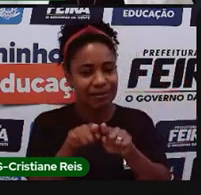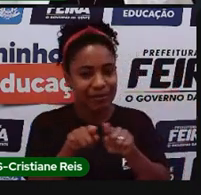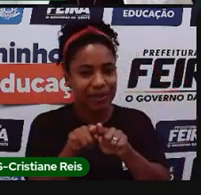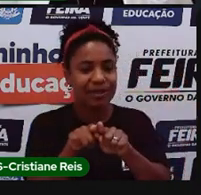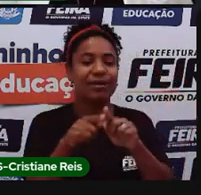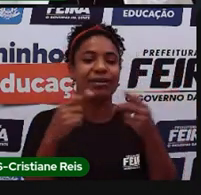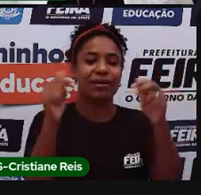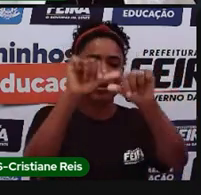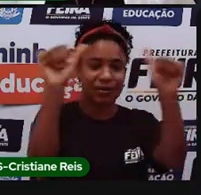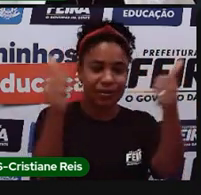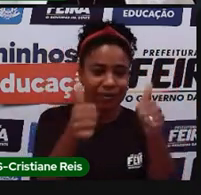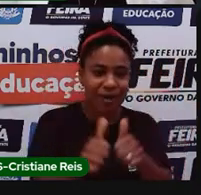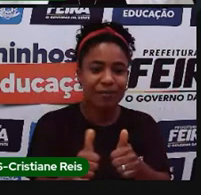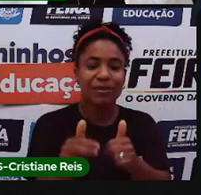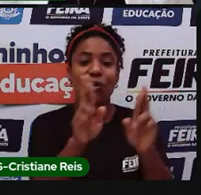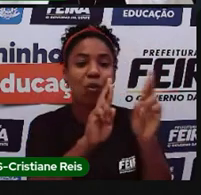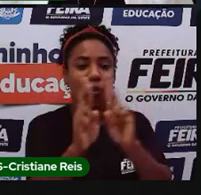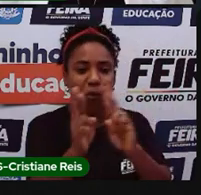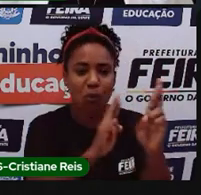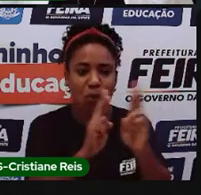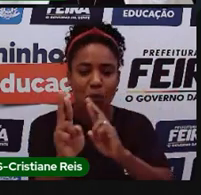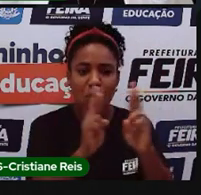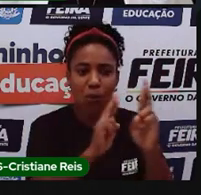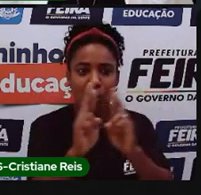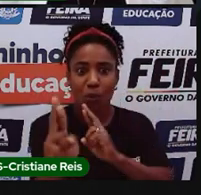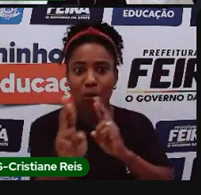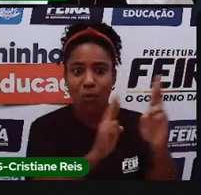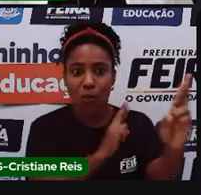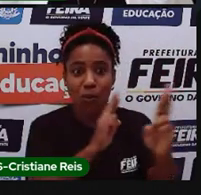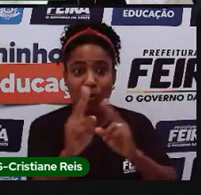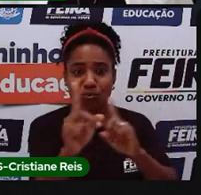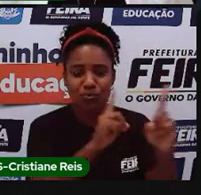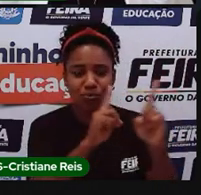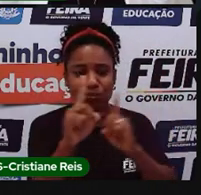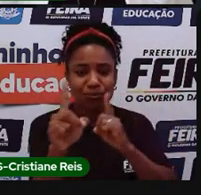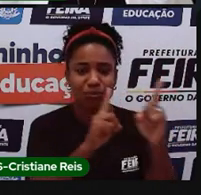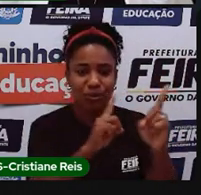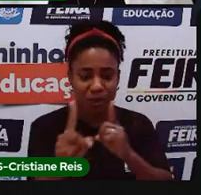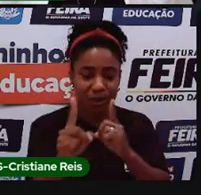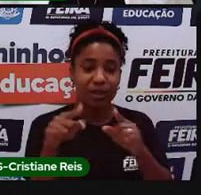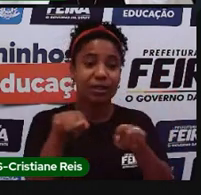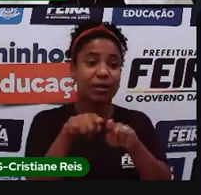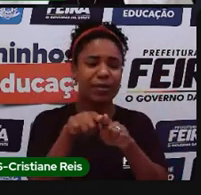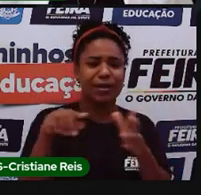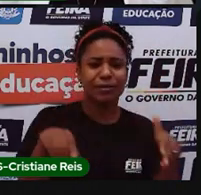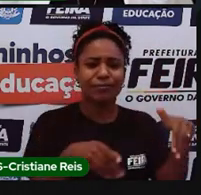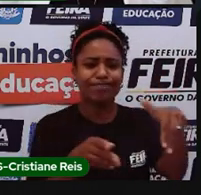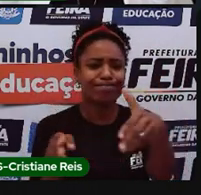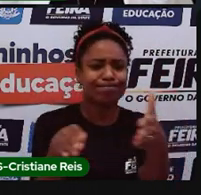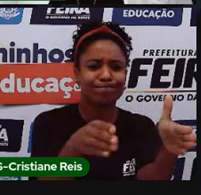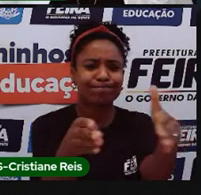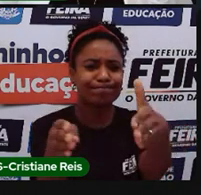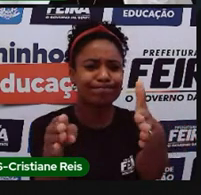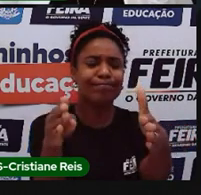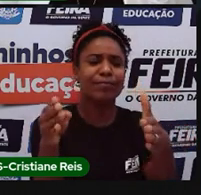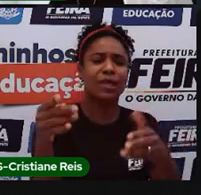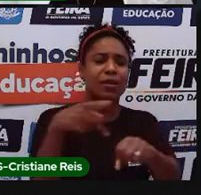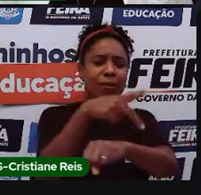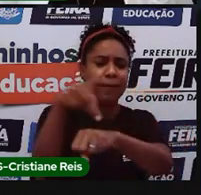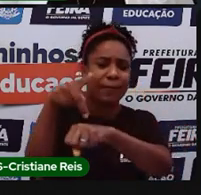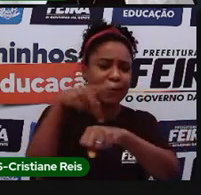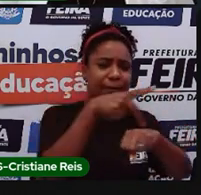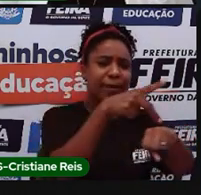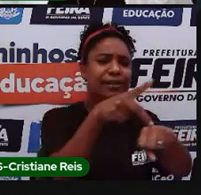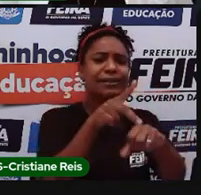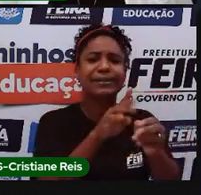estudam as rodovias e as estradas de um país, principalmente, né, para se entender o escoamento das mercadorias e